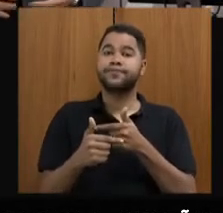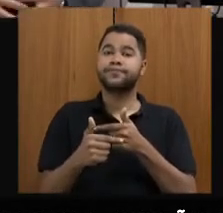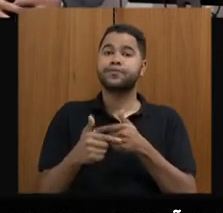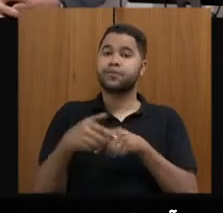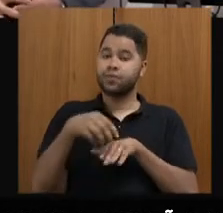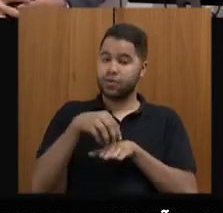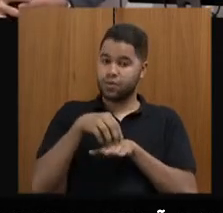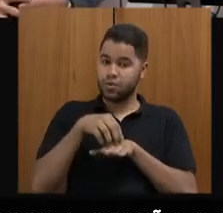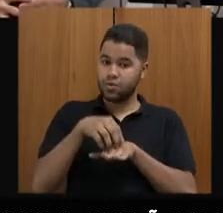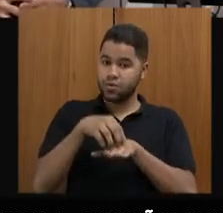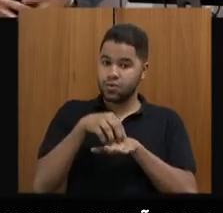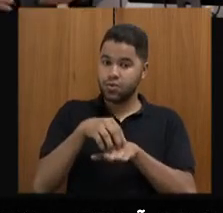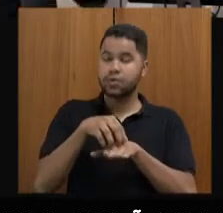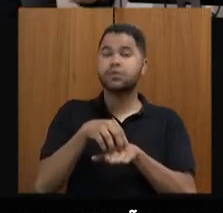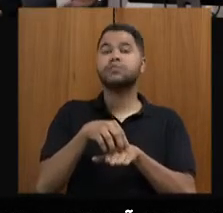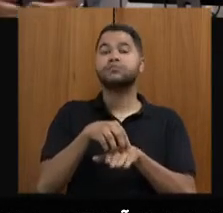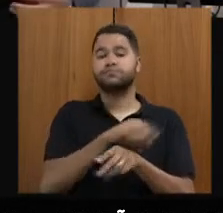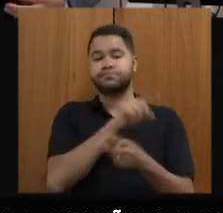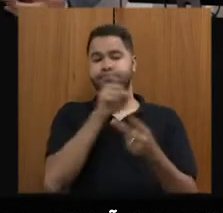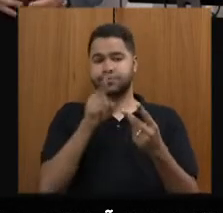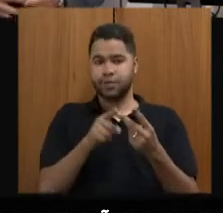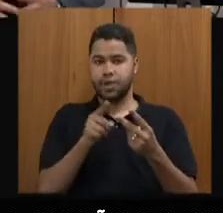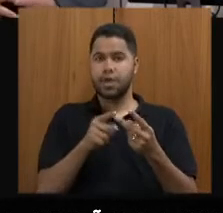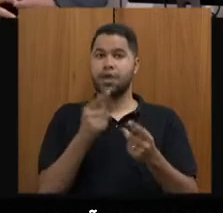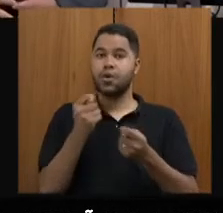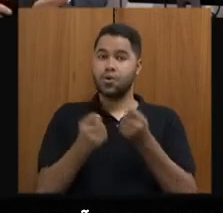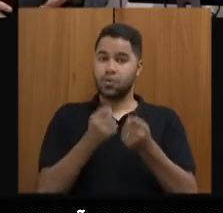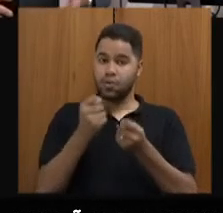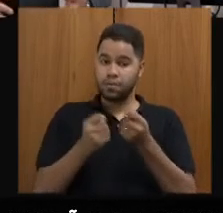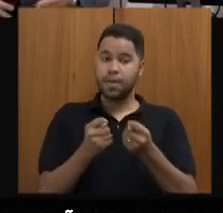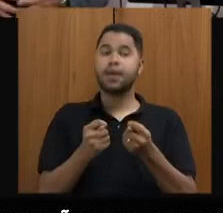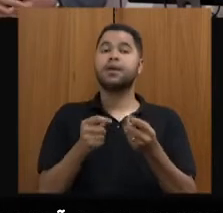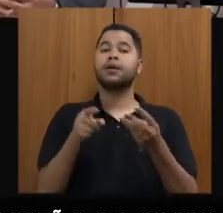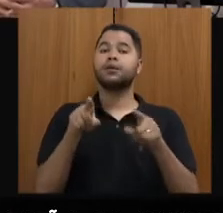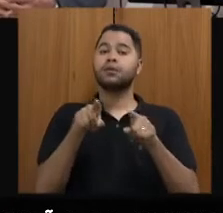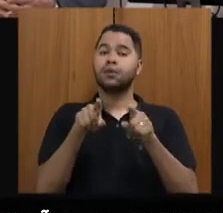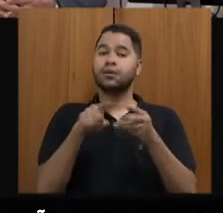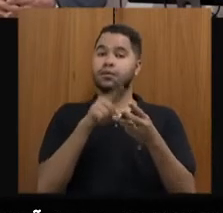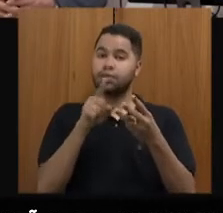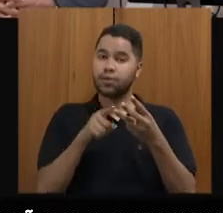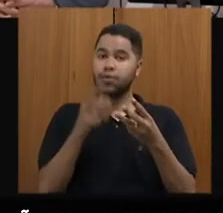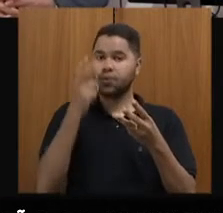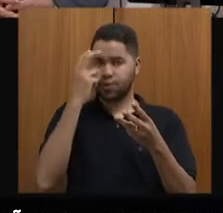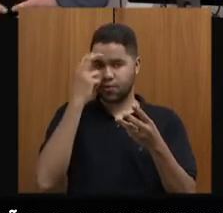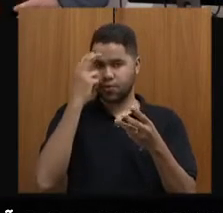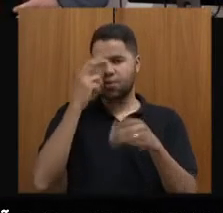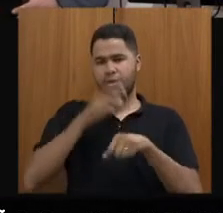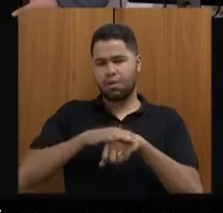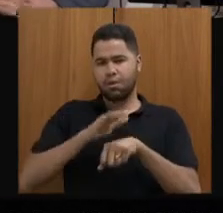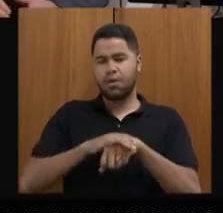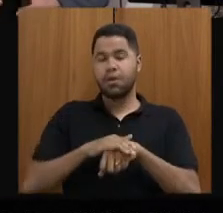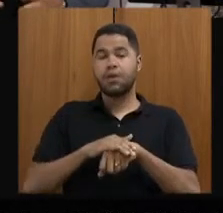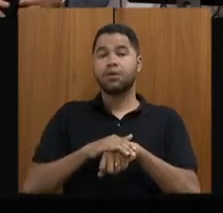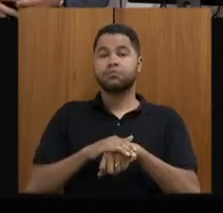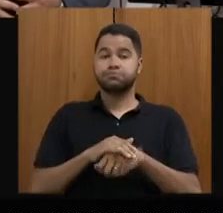atividade da economia criativa e da cultura em si, na geração de emprego e renda. Nós, pode passar,